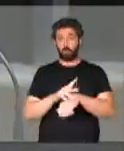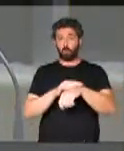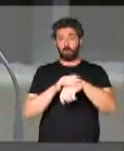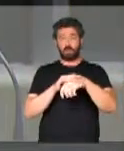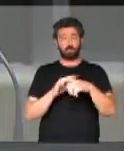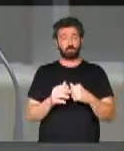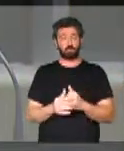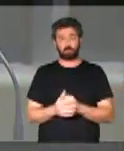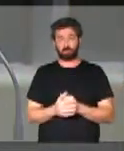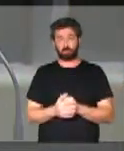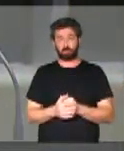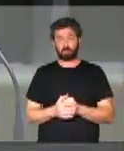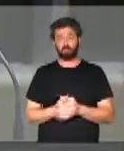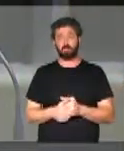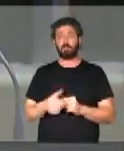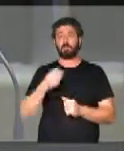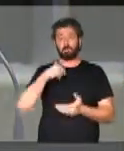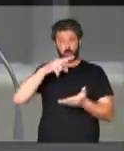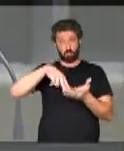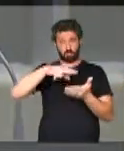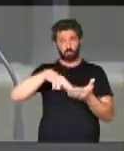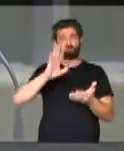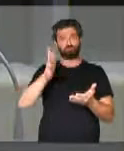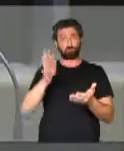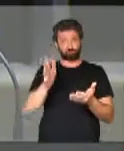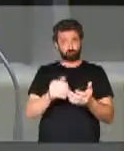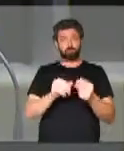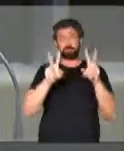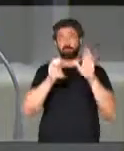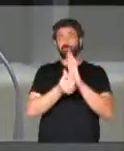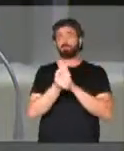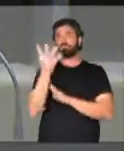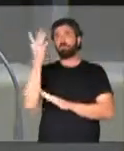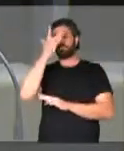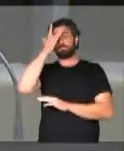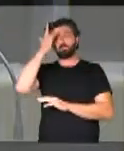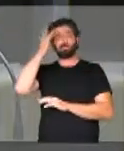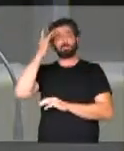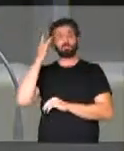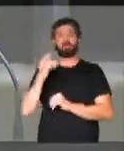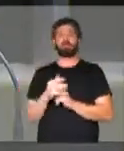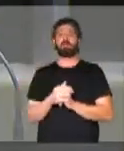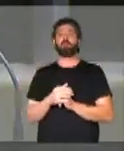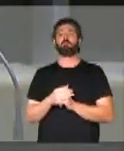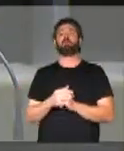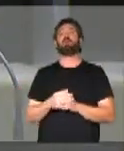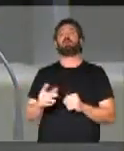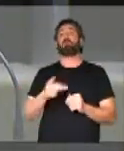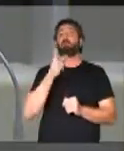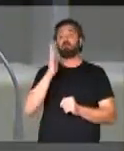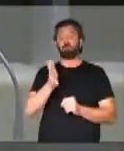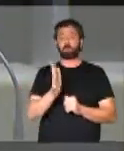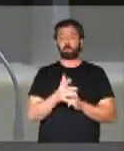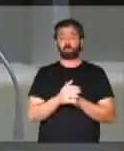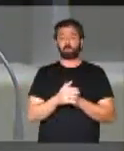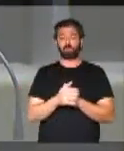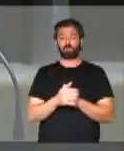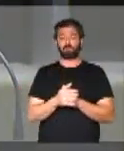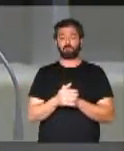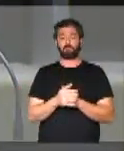as pessoas. Eu já li na literatura vários casos de pessoas que até alegam ter